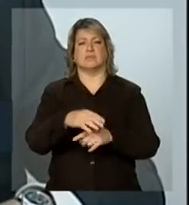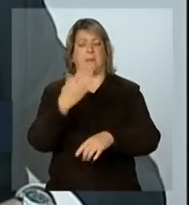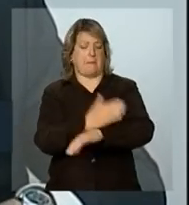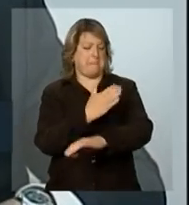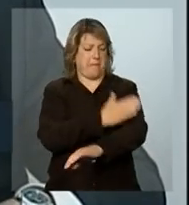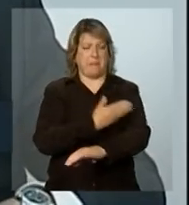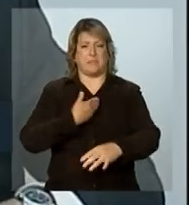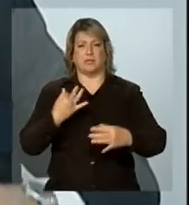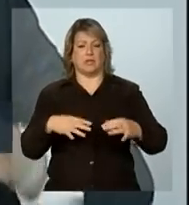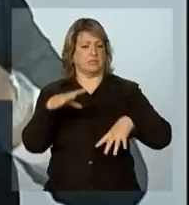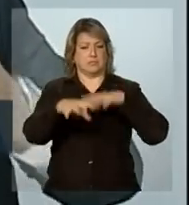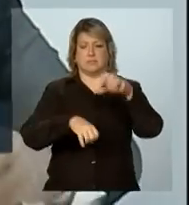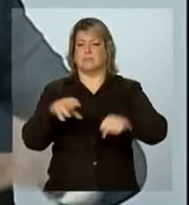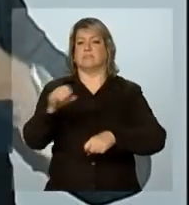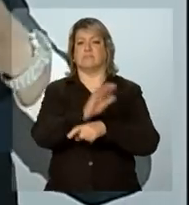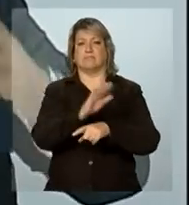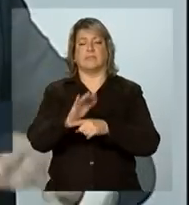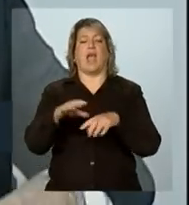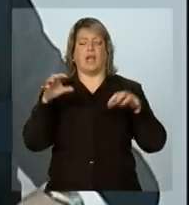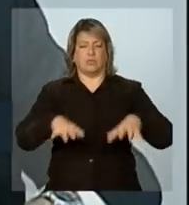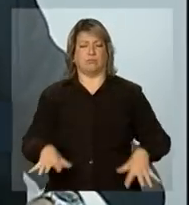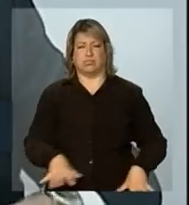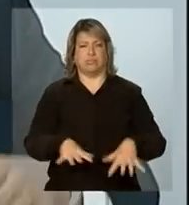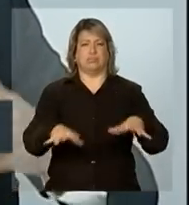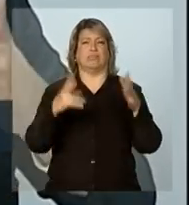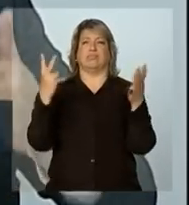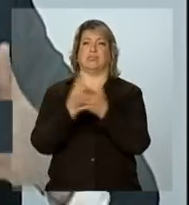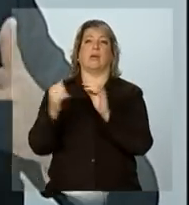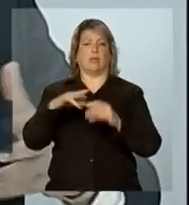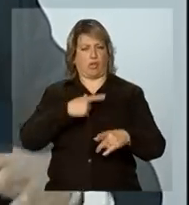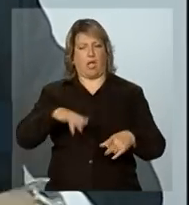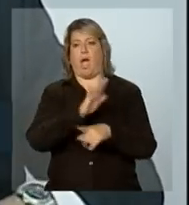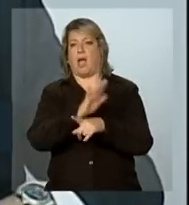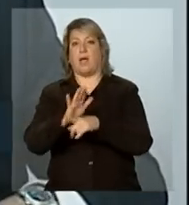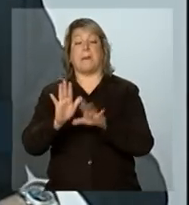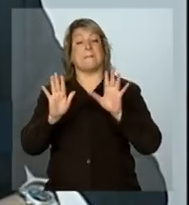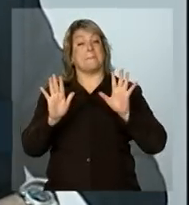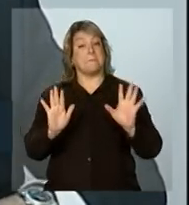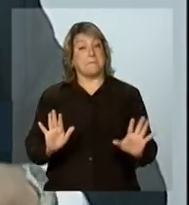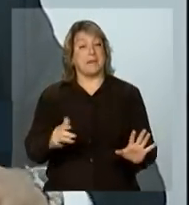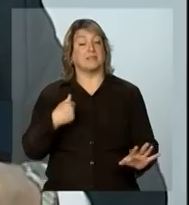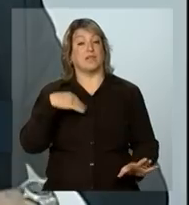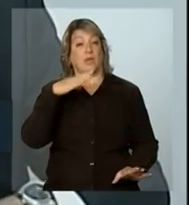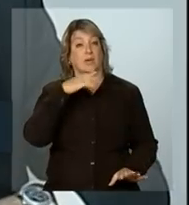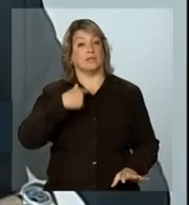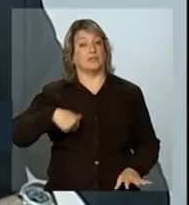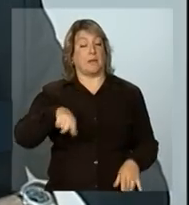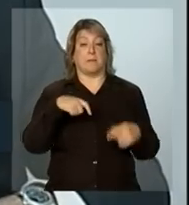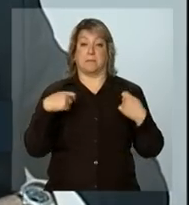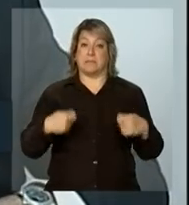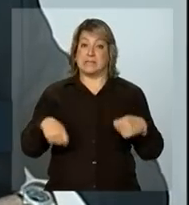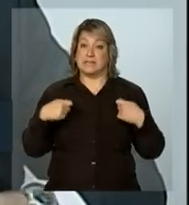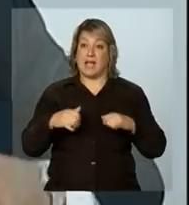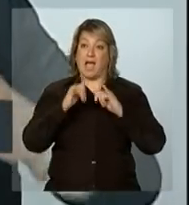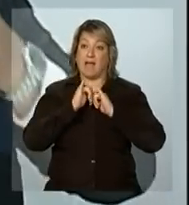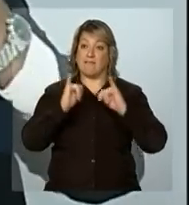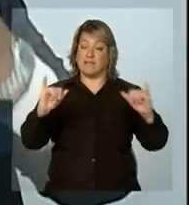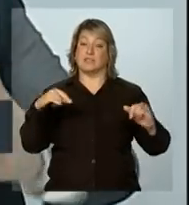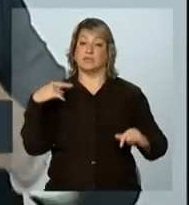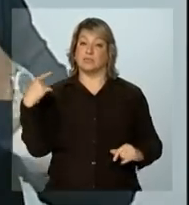faz em todas as enchentes, as tragédias, mas eu acho que nós temos que fazer um grande chamamento às cidades